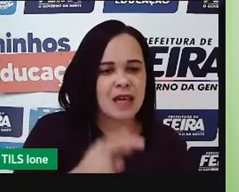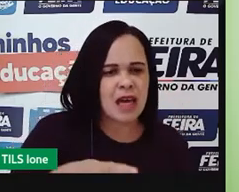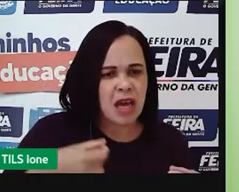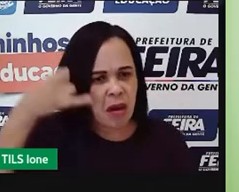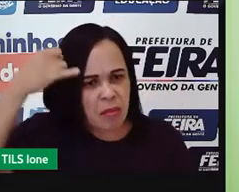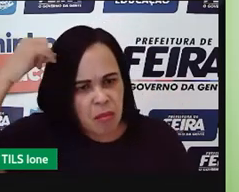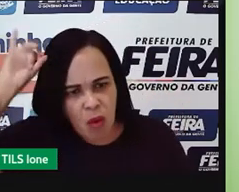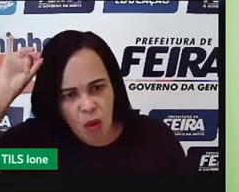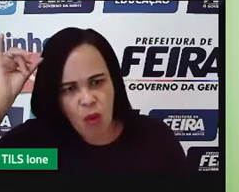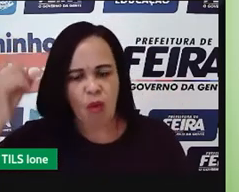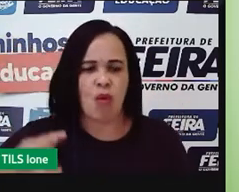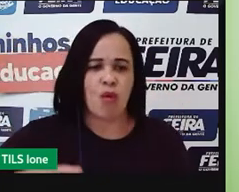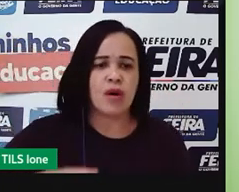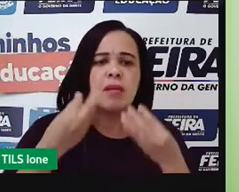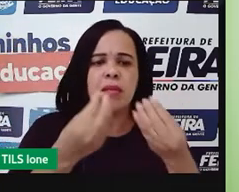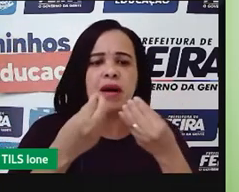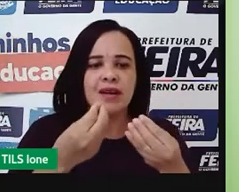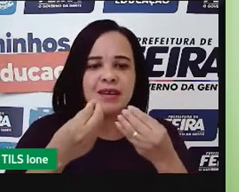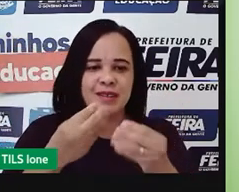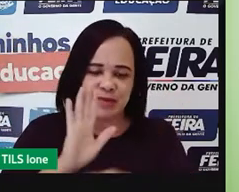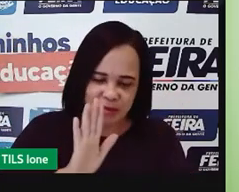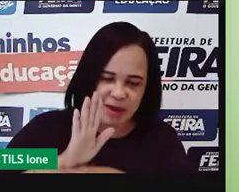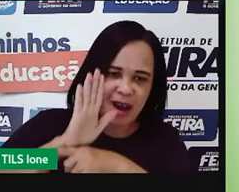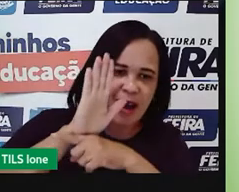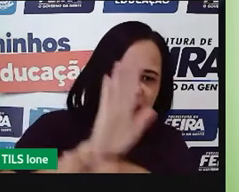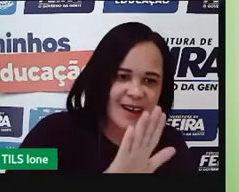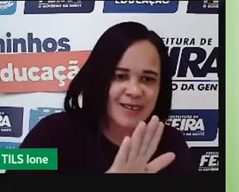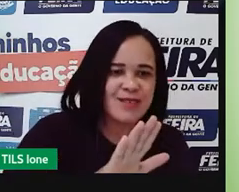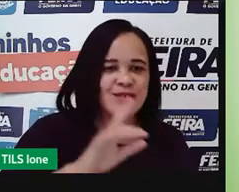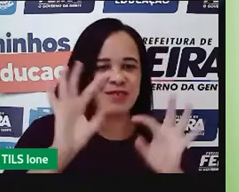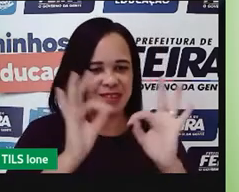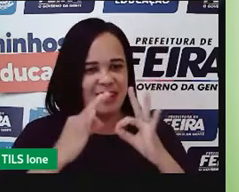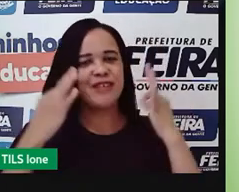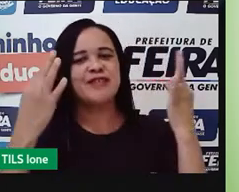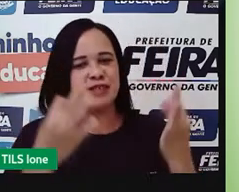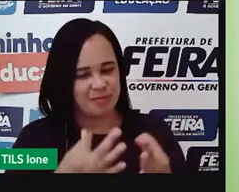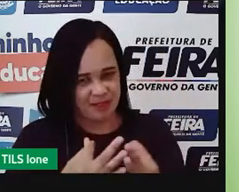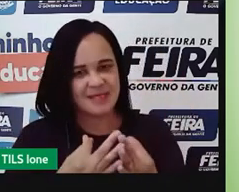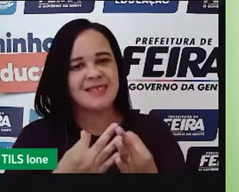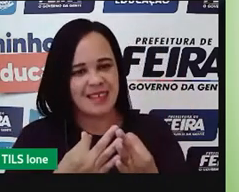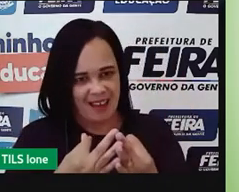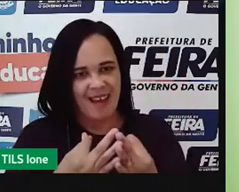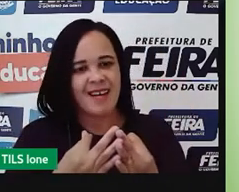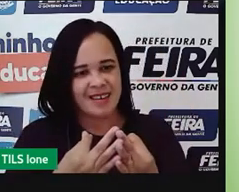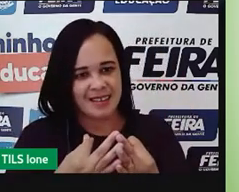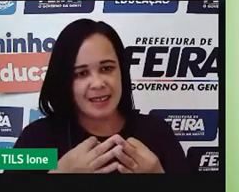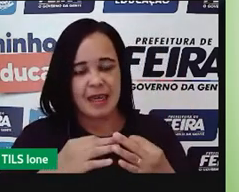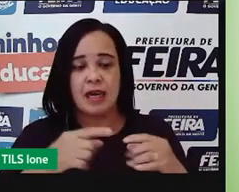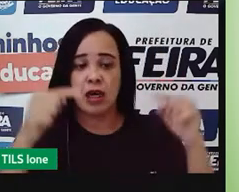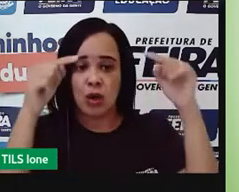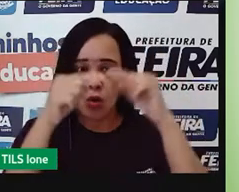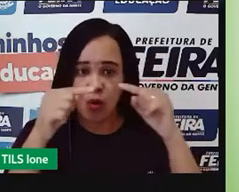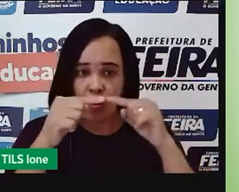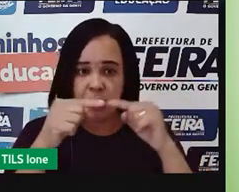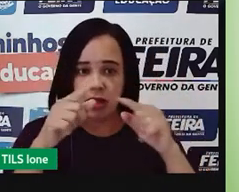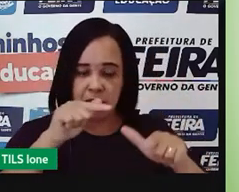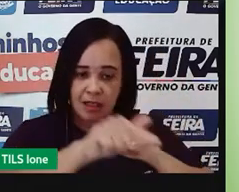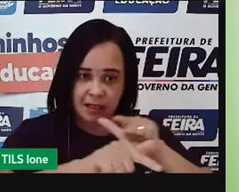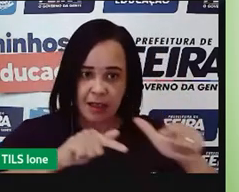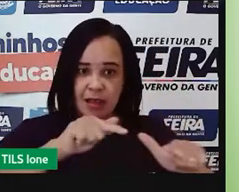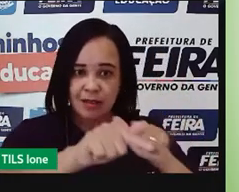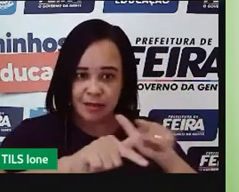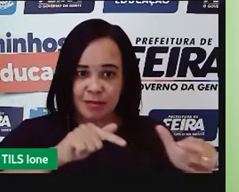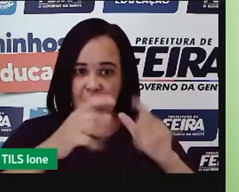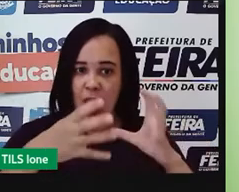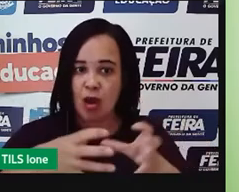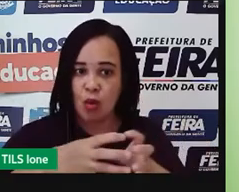até mesmo faz isso, né, manualmente. Então, essa atração aqui faz muito no processo manual, artesanal, do